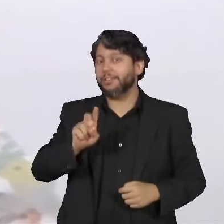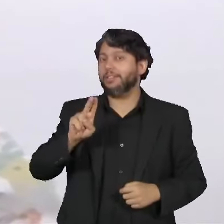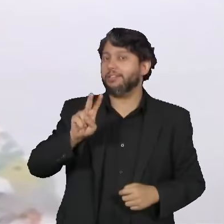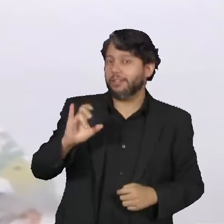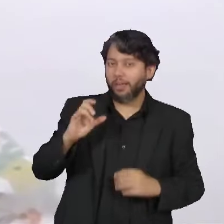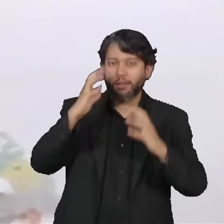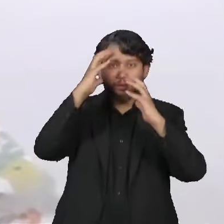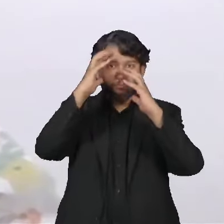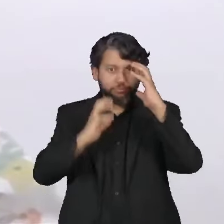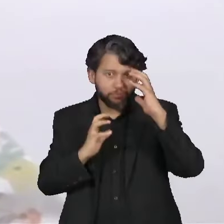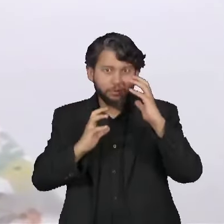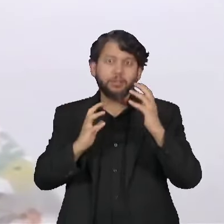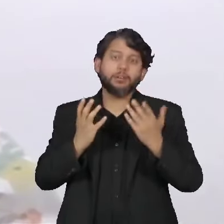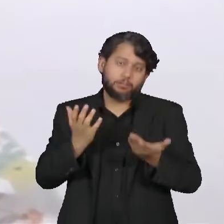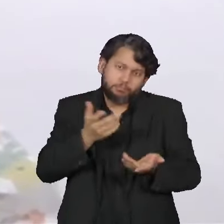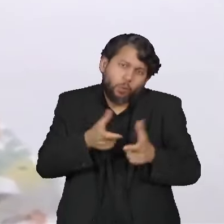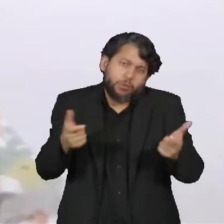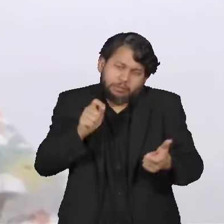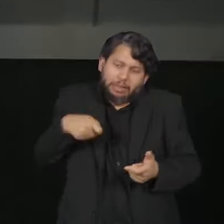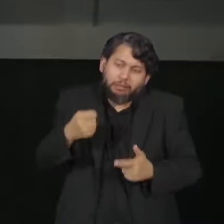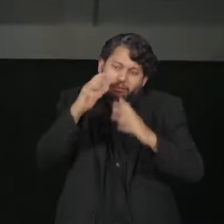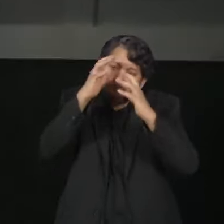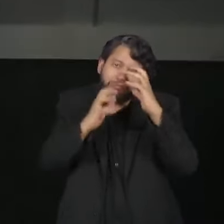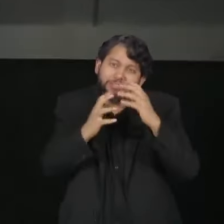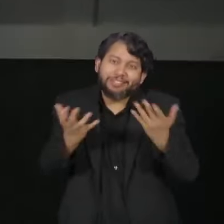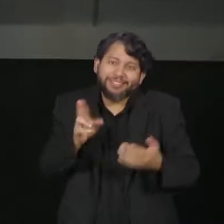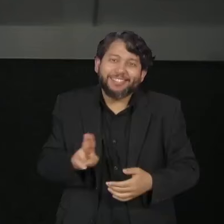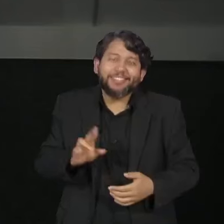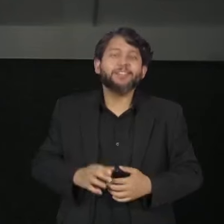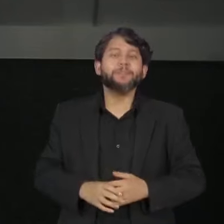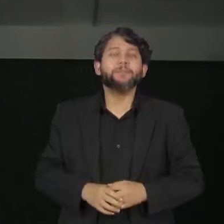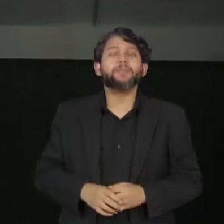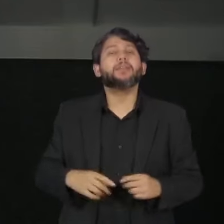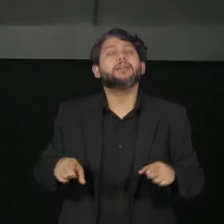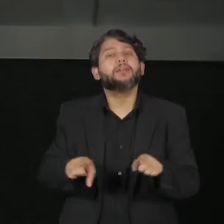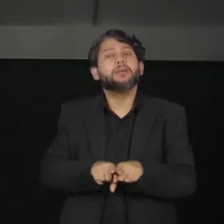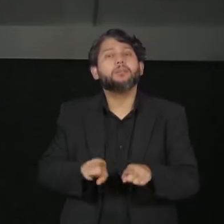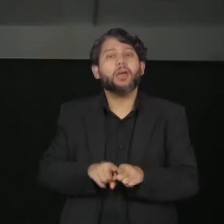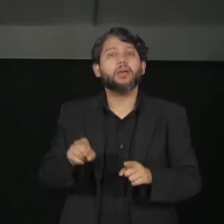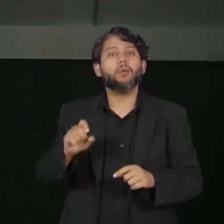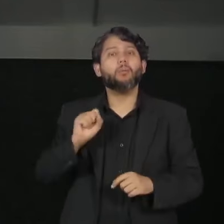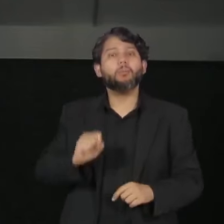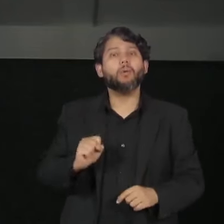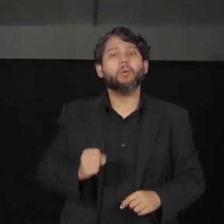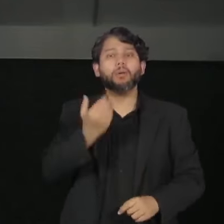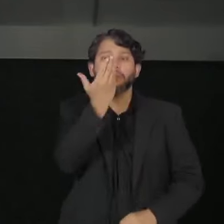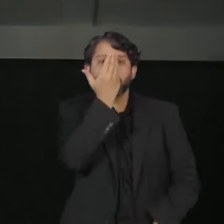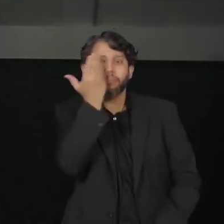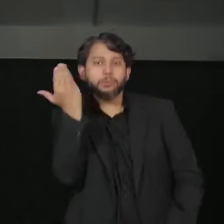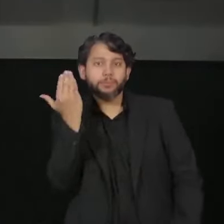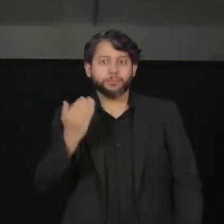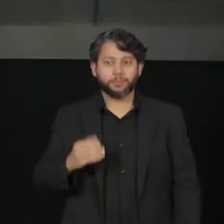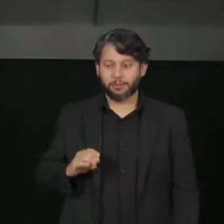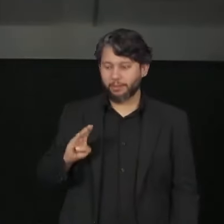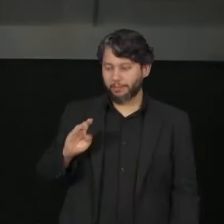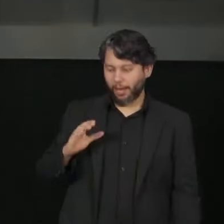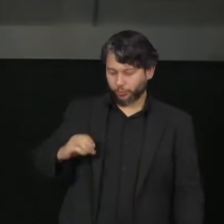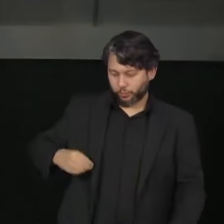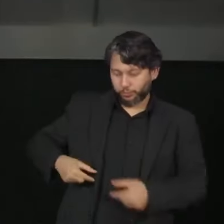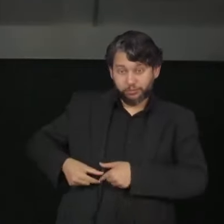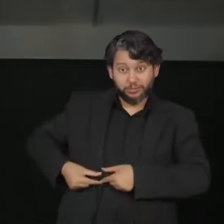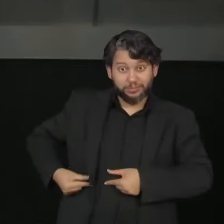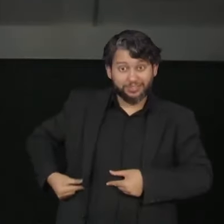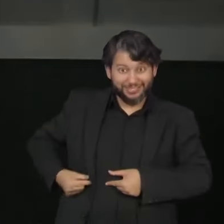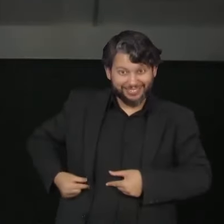derrame cerebral, como é mais conhecido. Pode ter comprometimento no baço, que é um órgão que nós